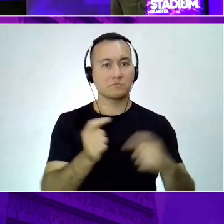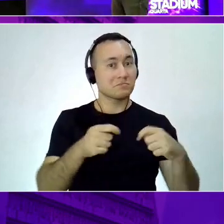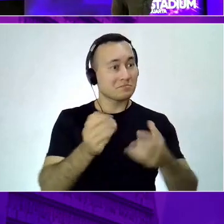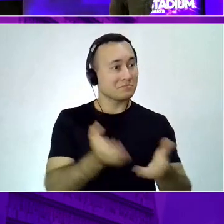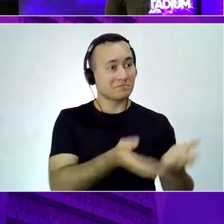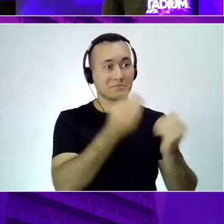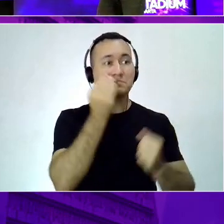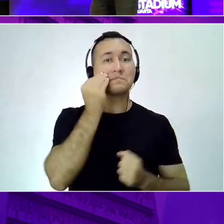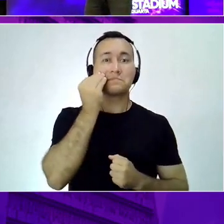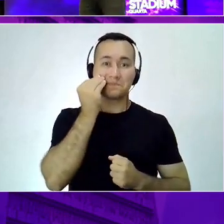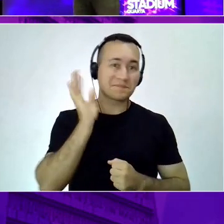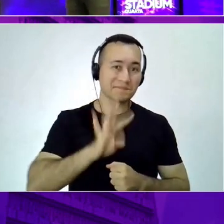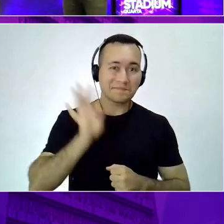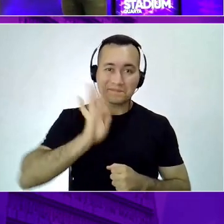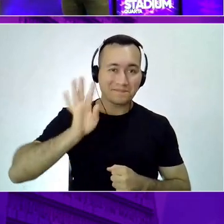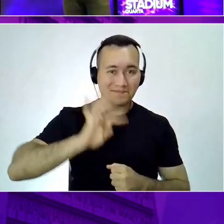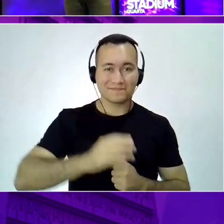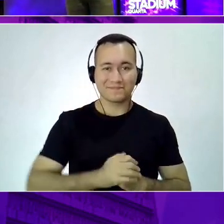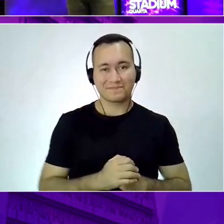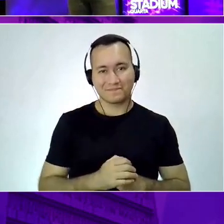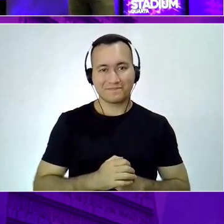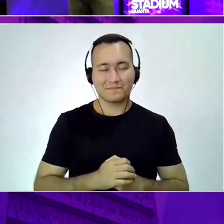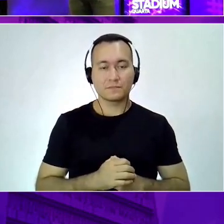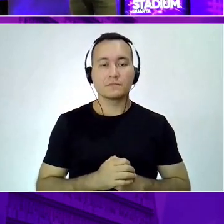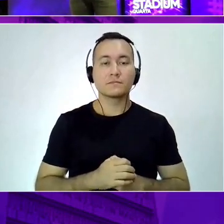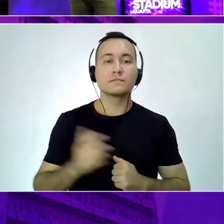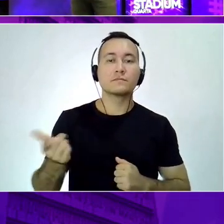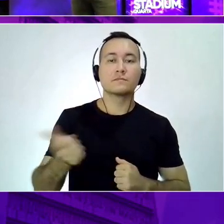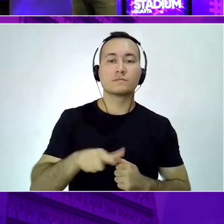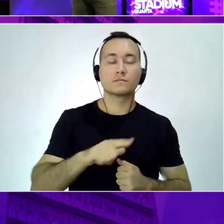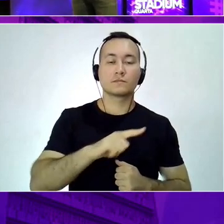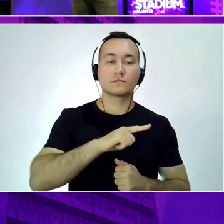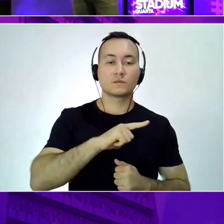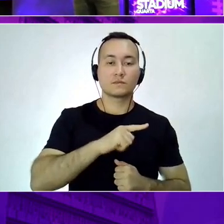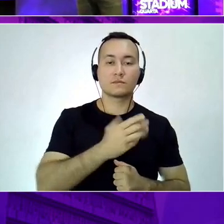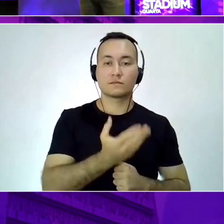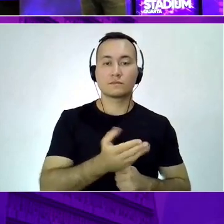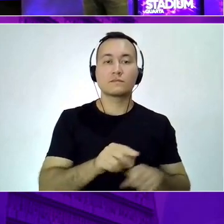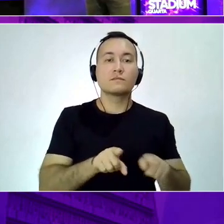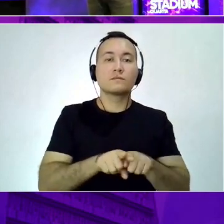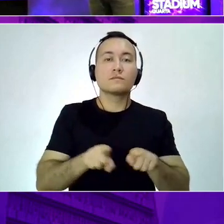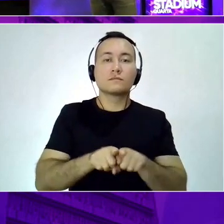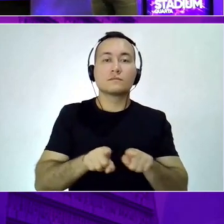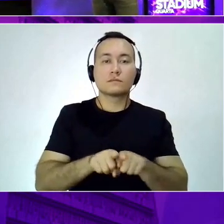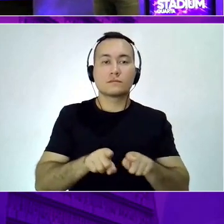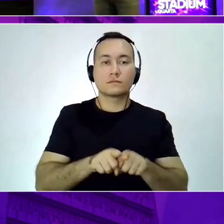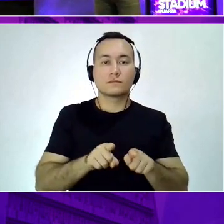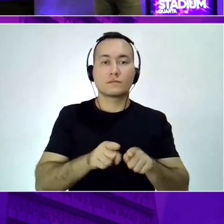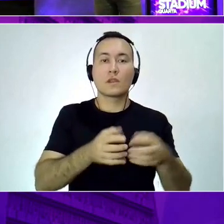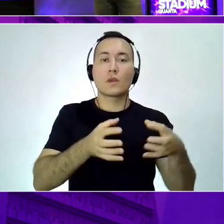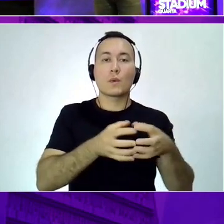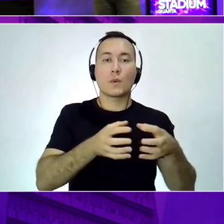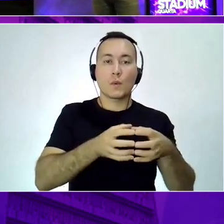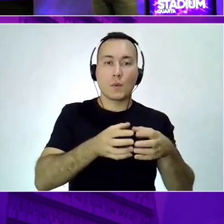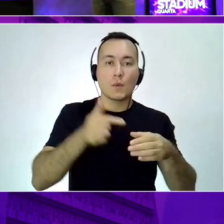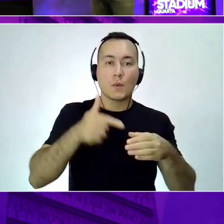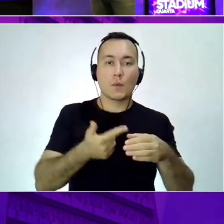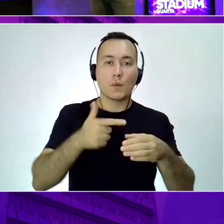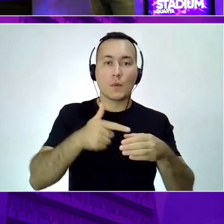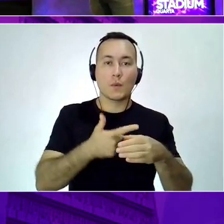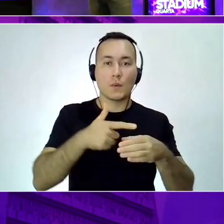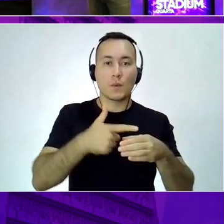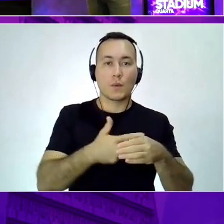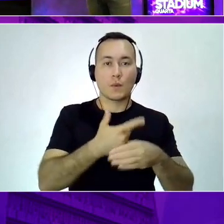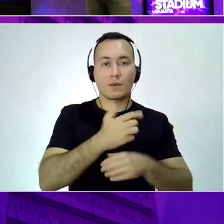Também a gente tem esse portal. Que é um portal da equipe MySQL. Que a gente entrega vários conteúdos mensais. Sobre o HeatWave.